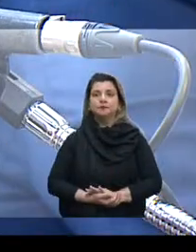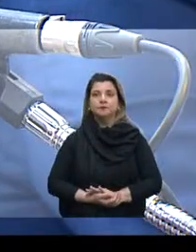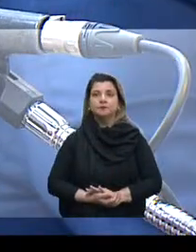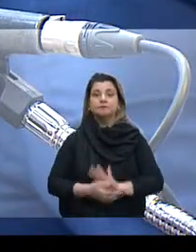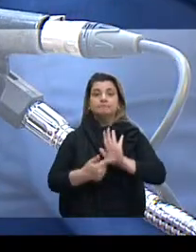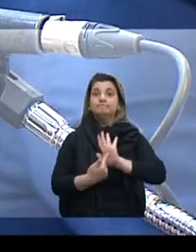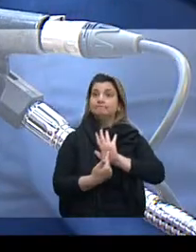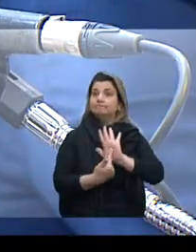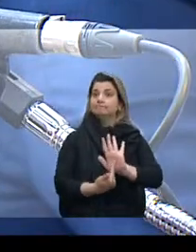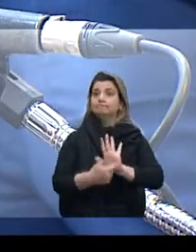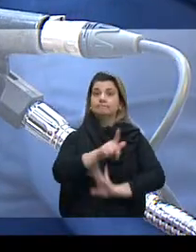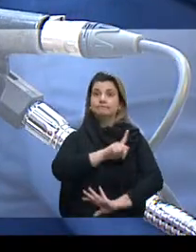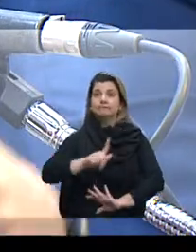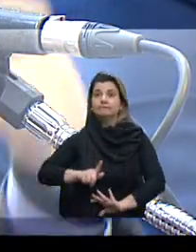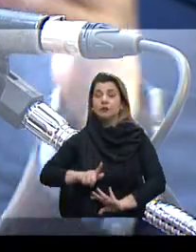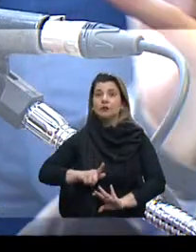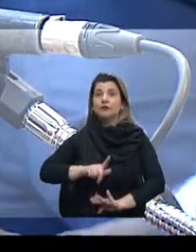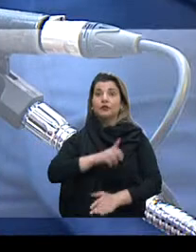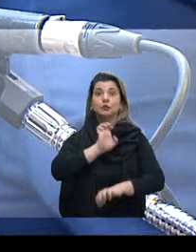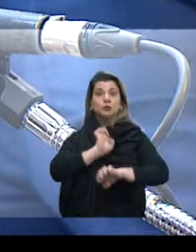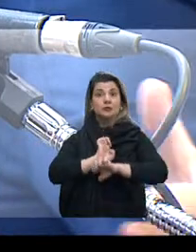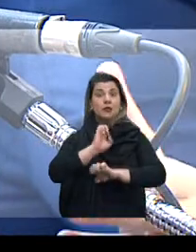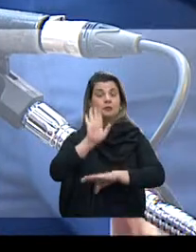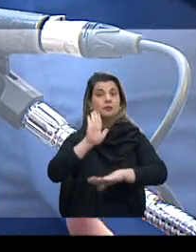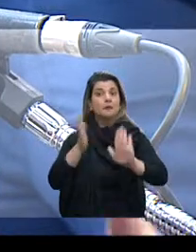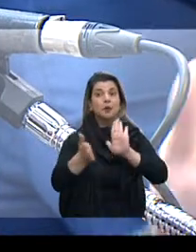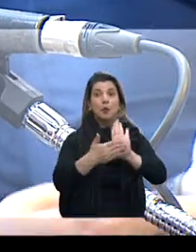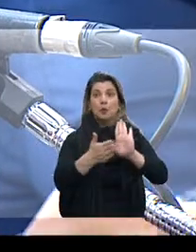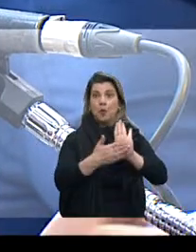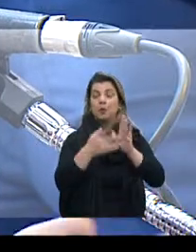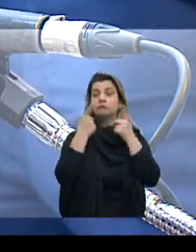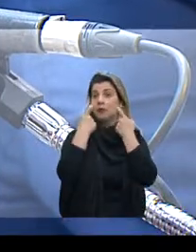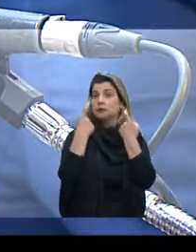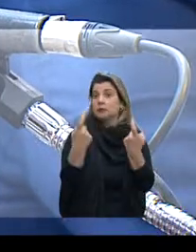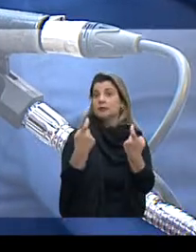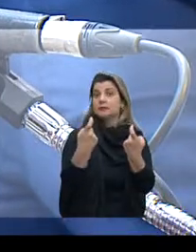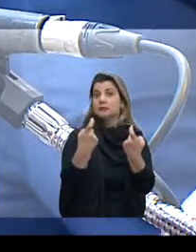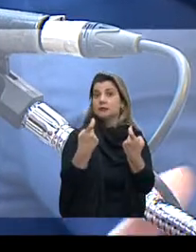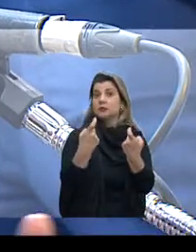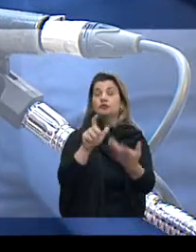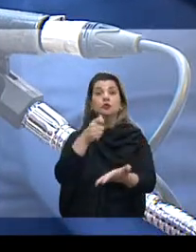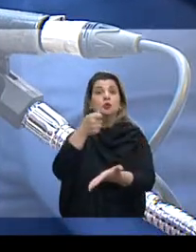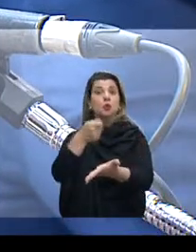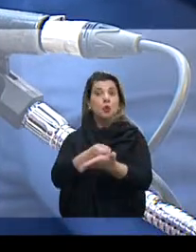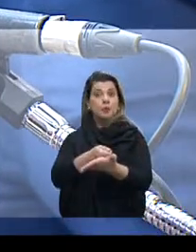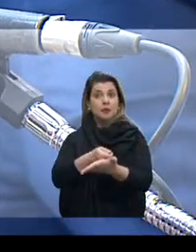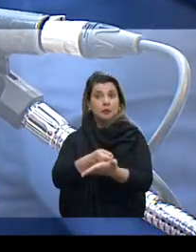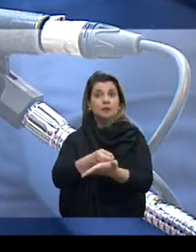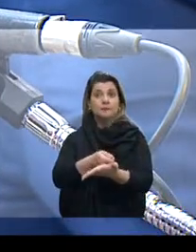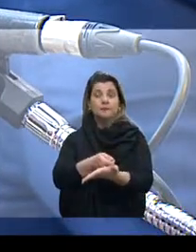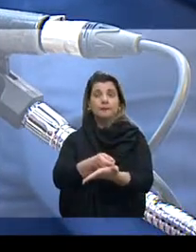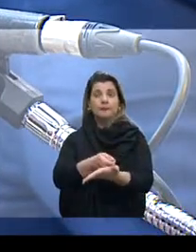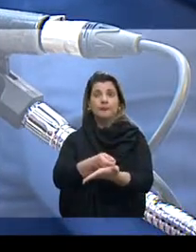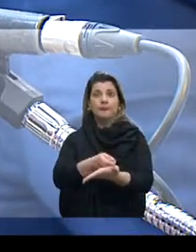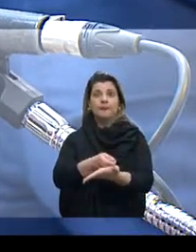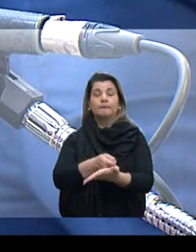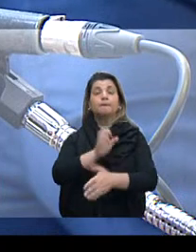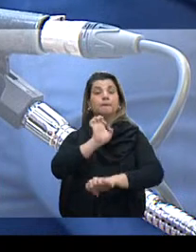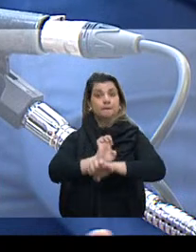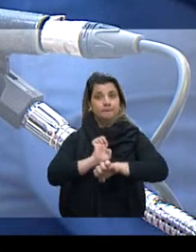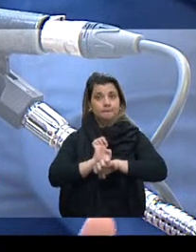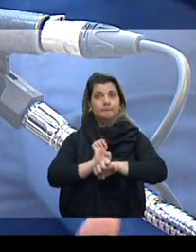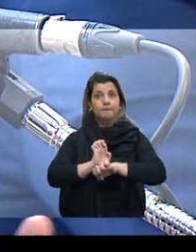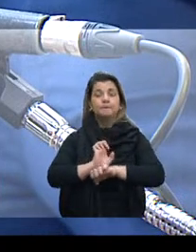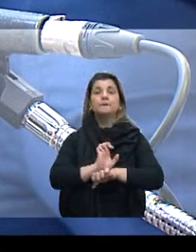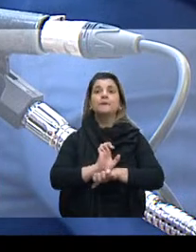e apresentamos ao Governo do Estado essa proposta. Eu entendo que é uma proposta interessante, e nada mais é do que cumprir a Constituição, que é uma obrigação, obviamente, do Estado e do